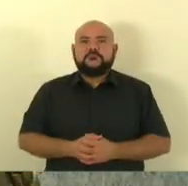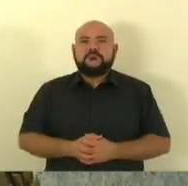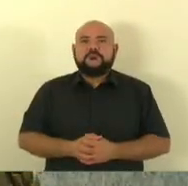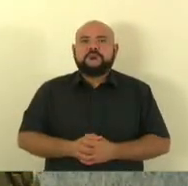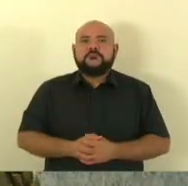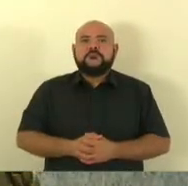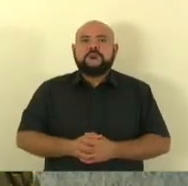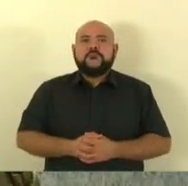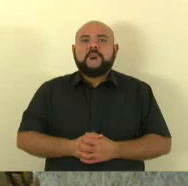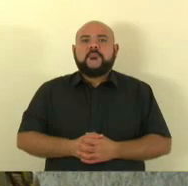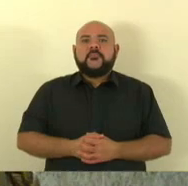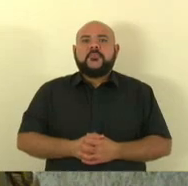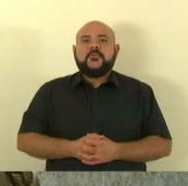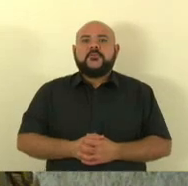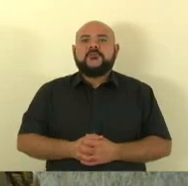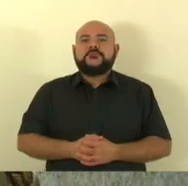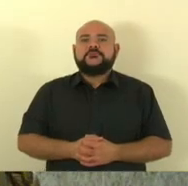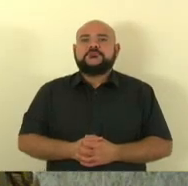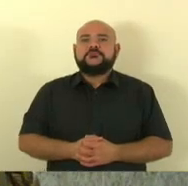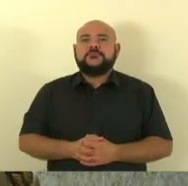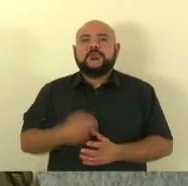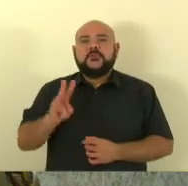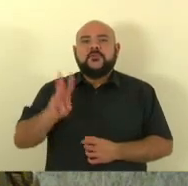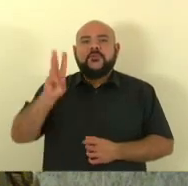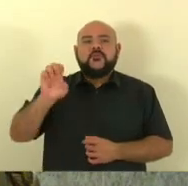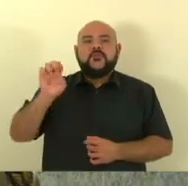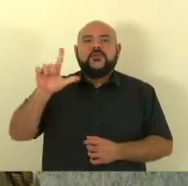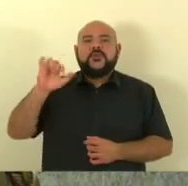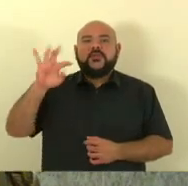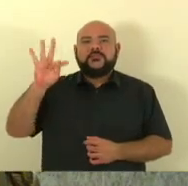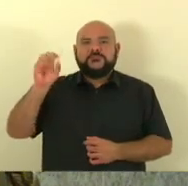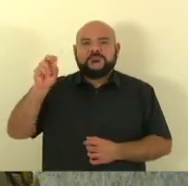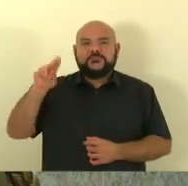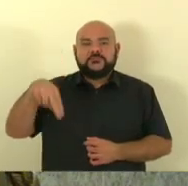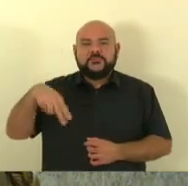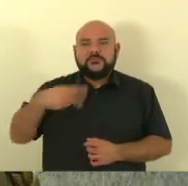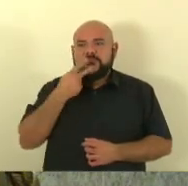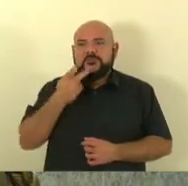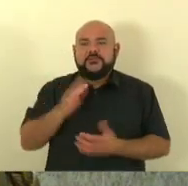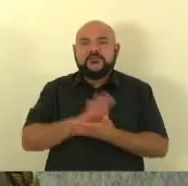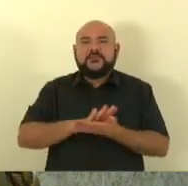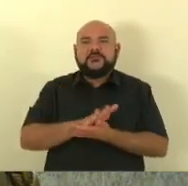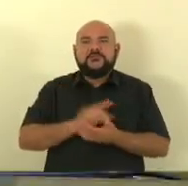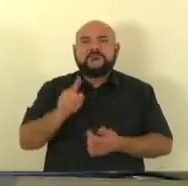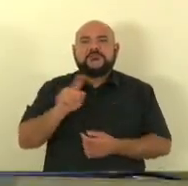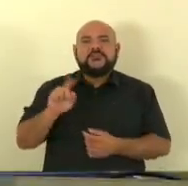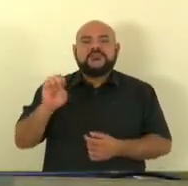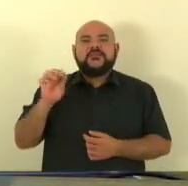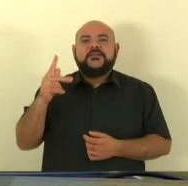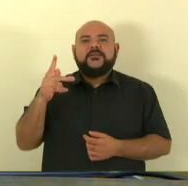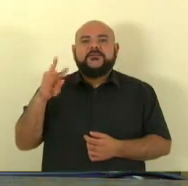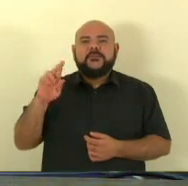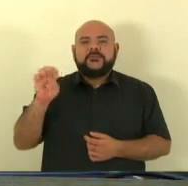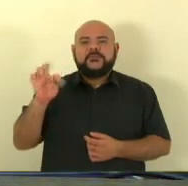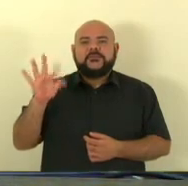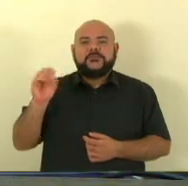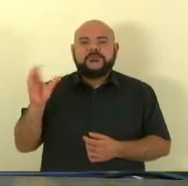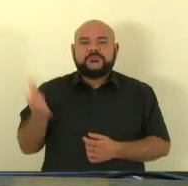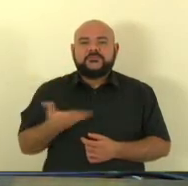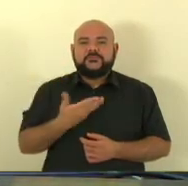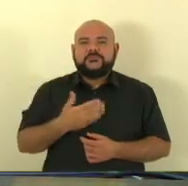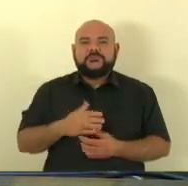deputado coronel o Hélio declinou da fala com a palavra do deputado Zé Preto não respondendo com a palavra do deputado